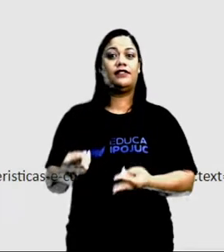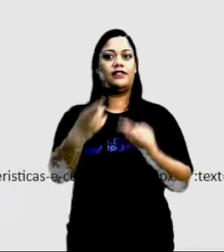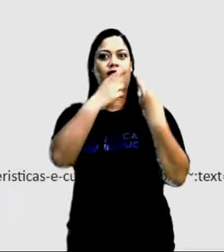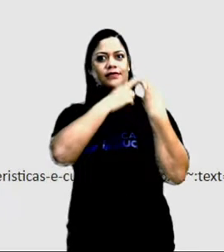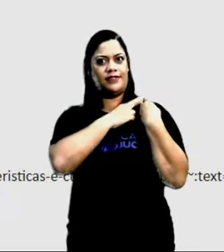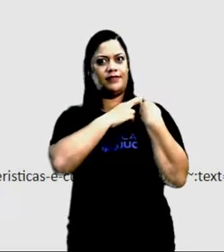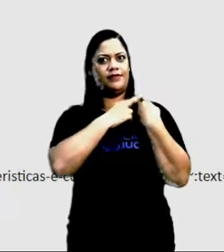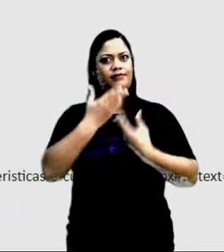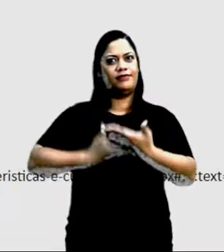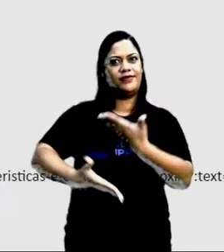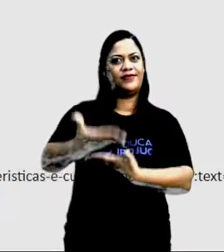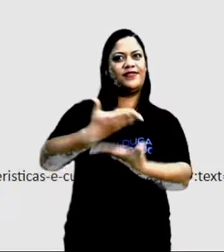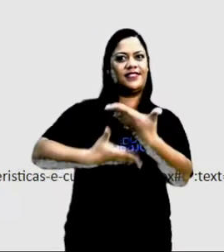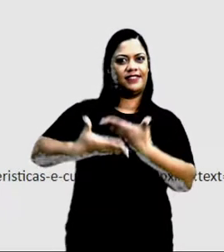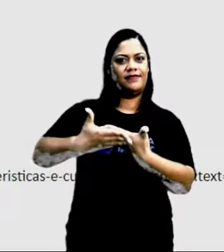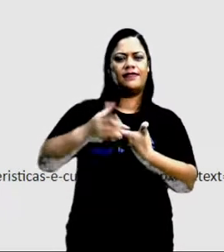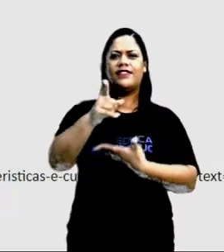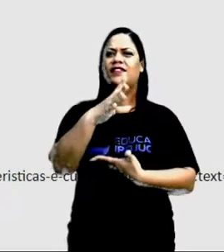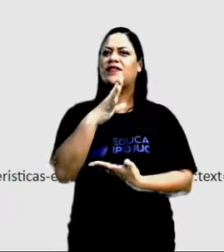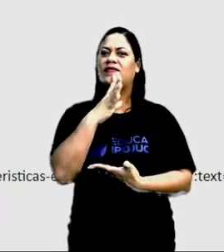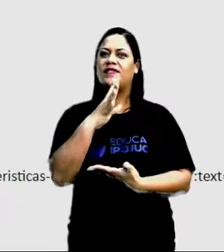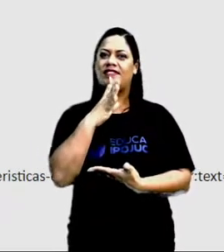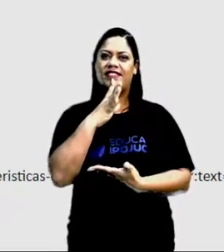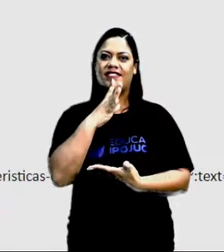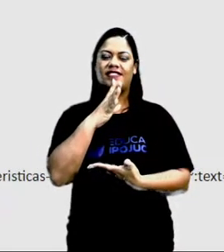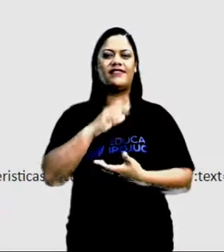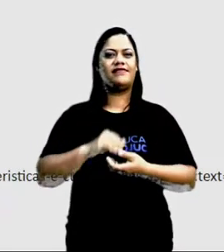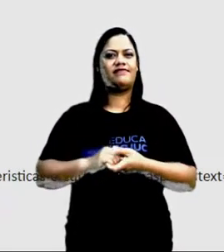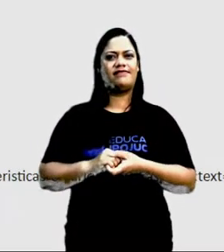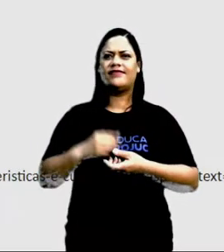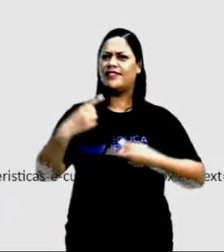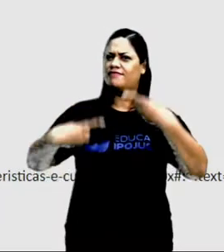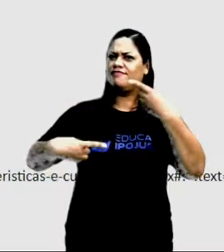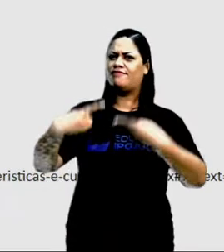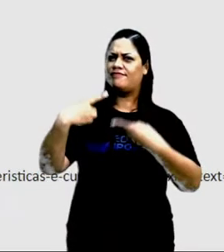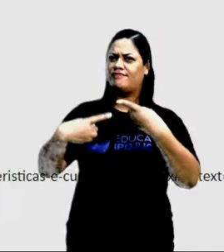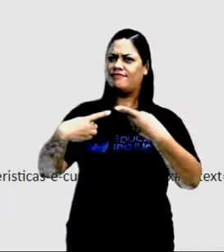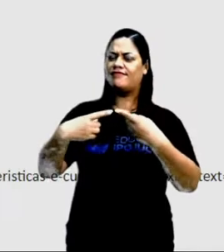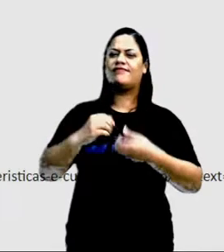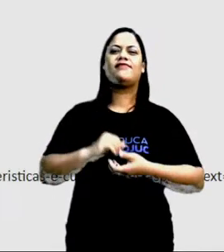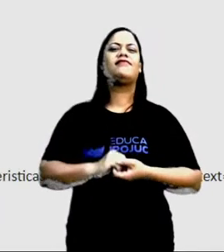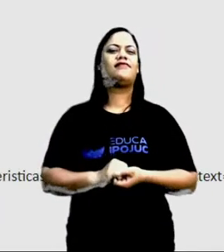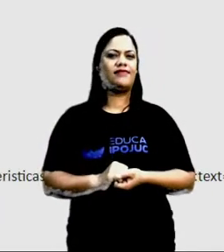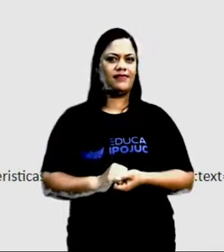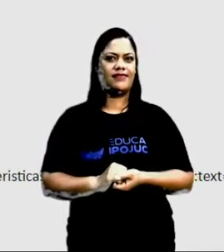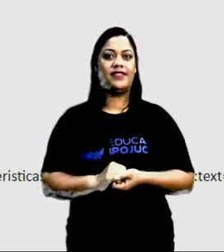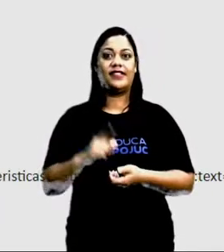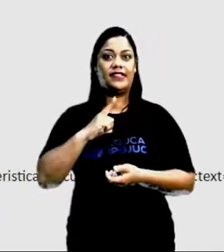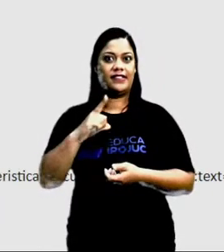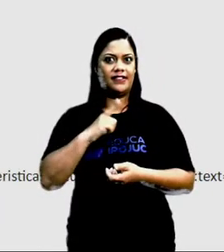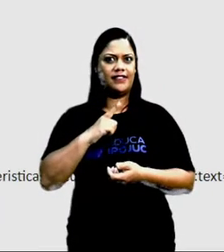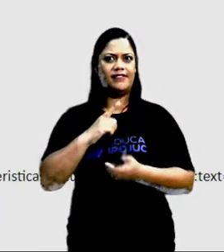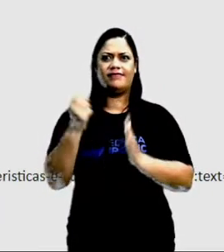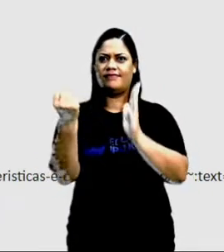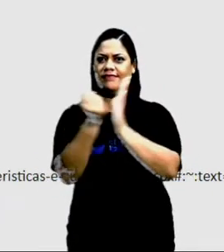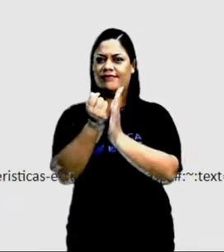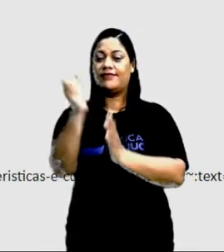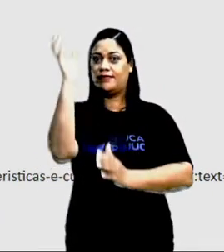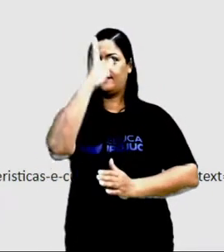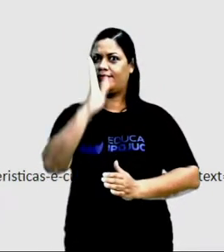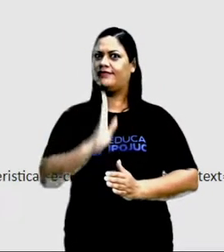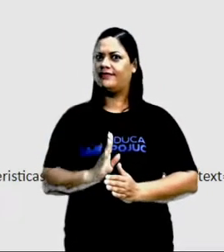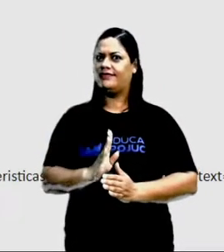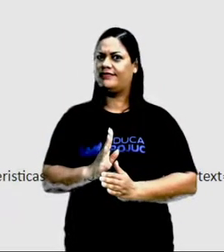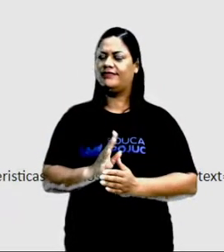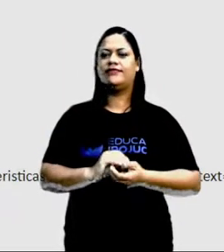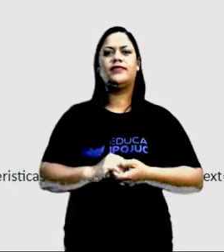preservação? Vocês conhecem as discussões que tratam da preservação do patrimônio histórico do Brasil? Você